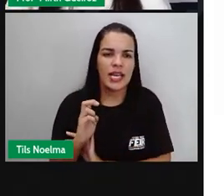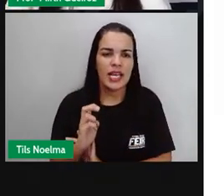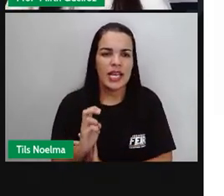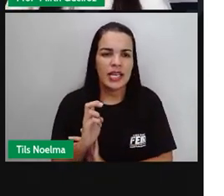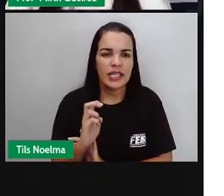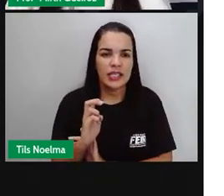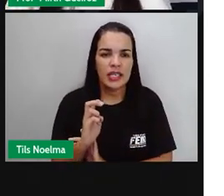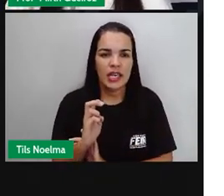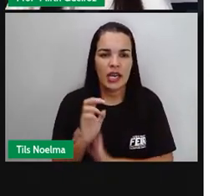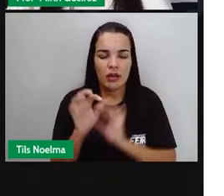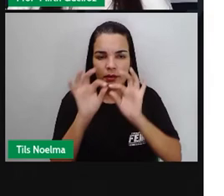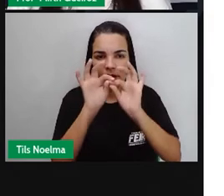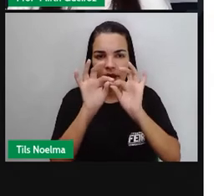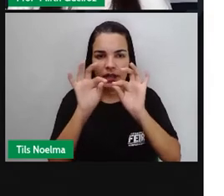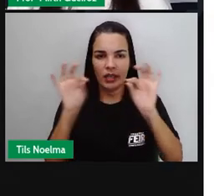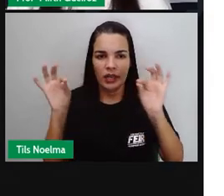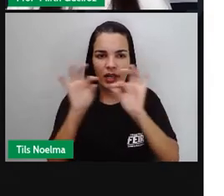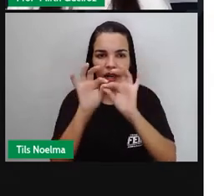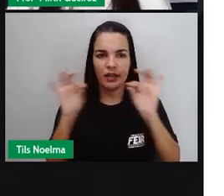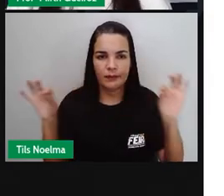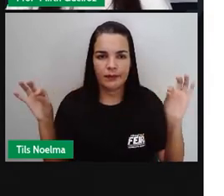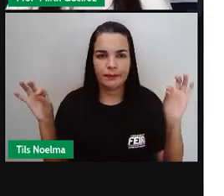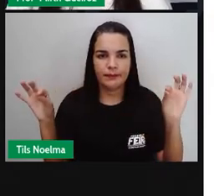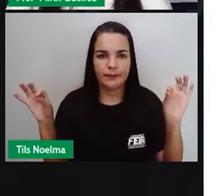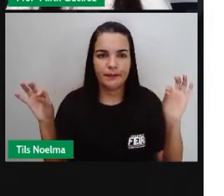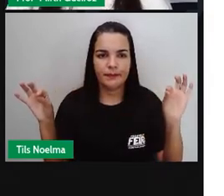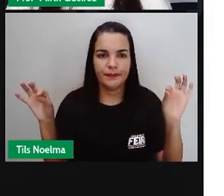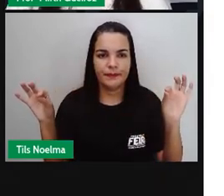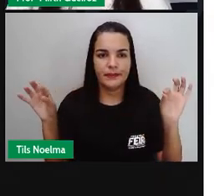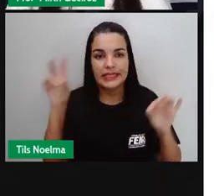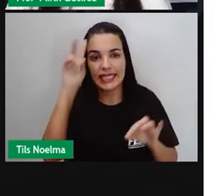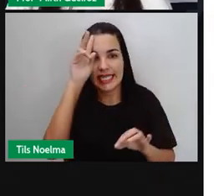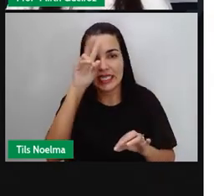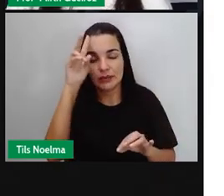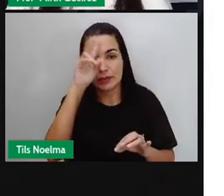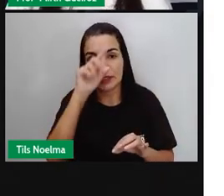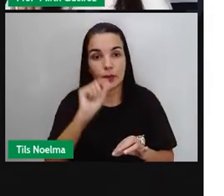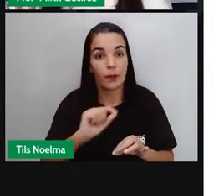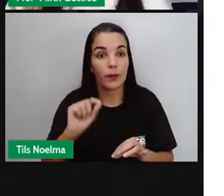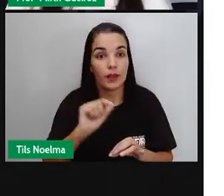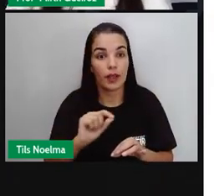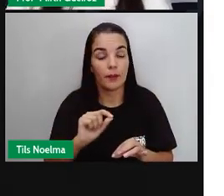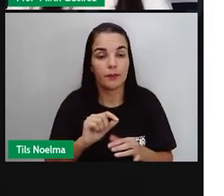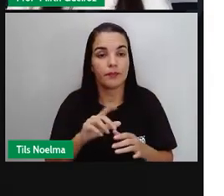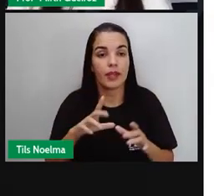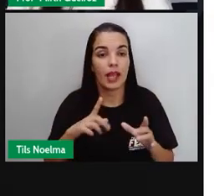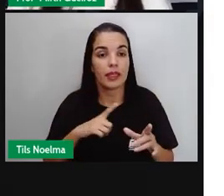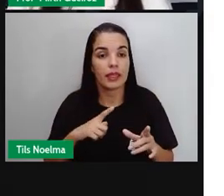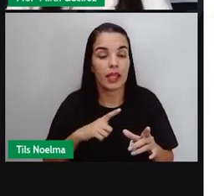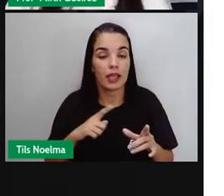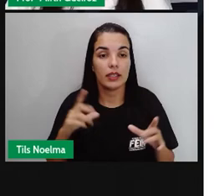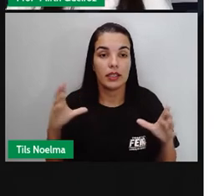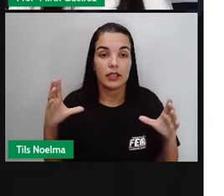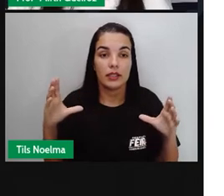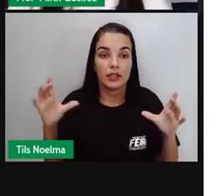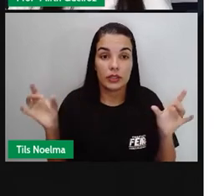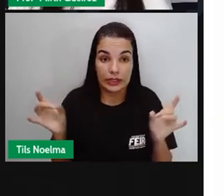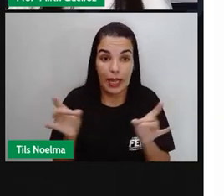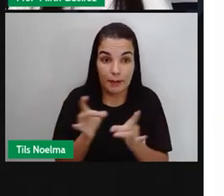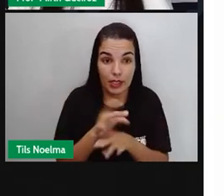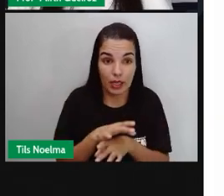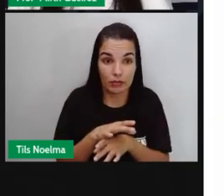concluir o seu texto. Certo? Lembrando que essa conclusão do texto seria a